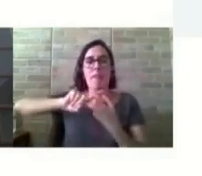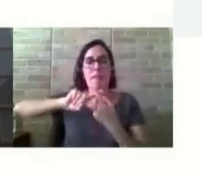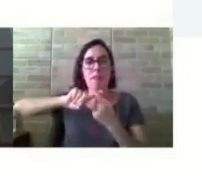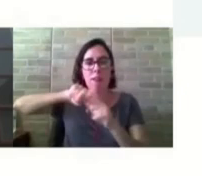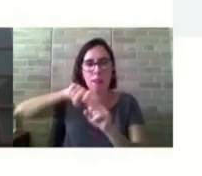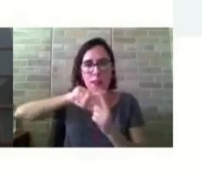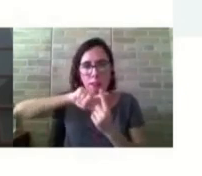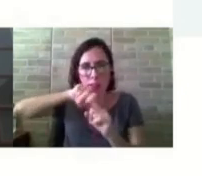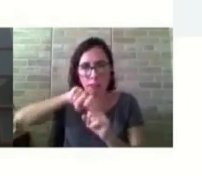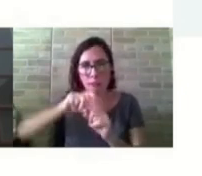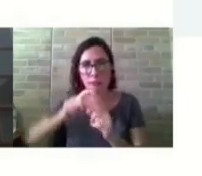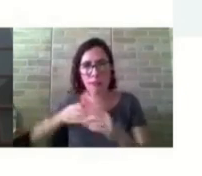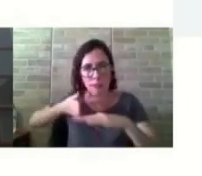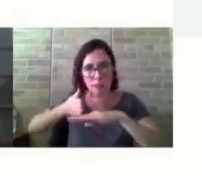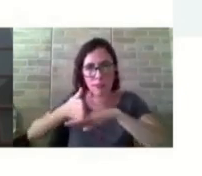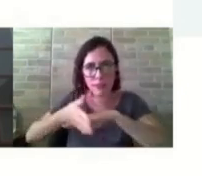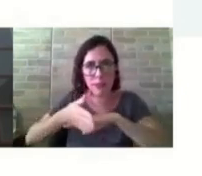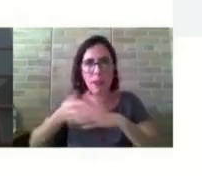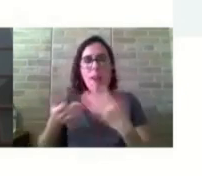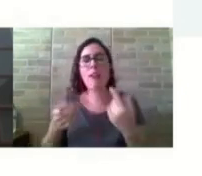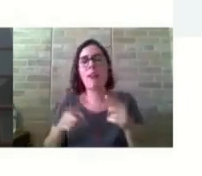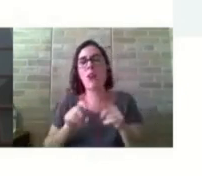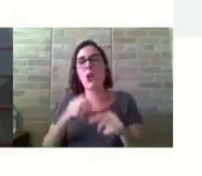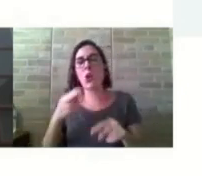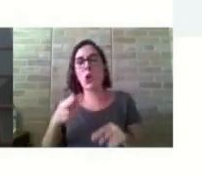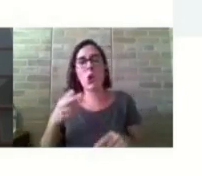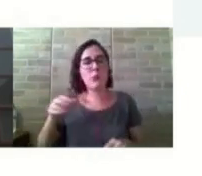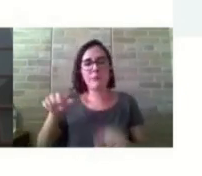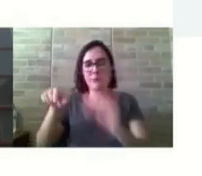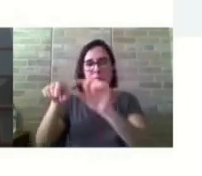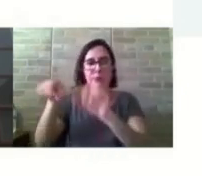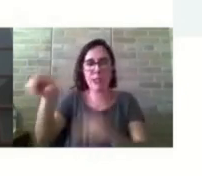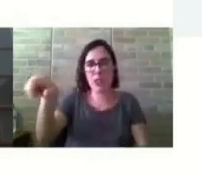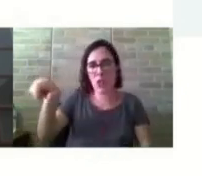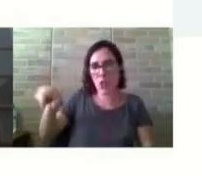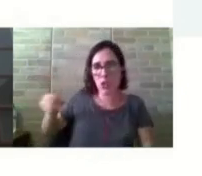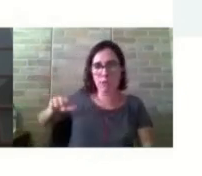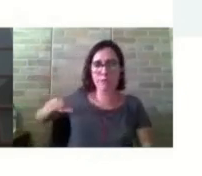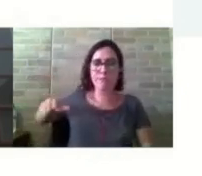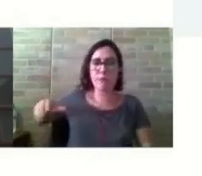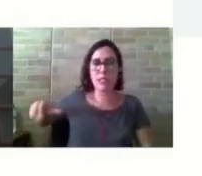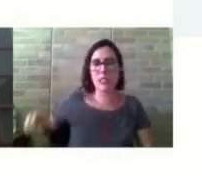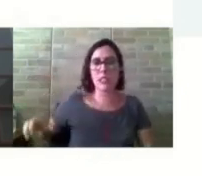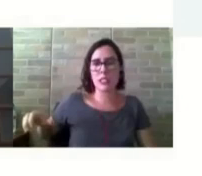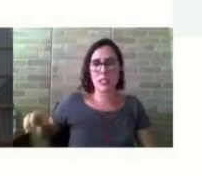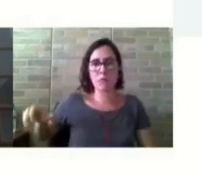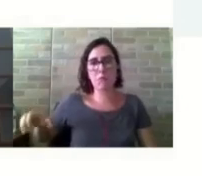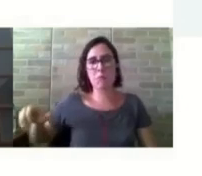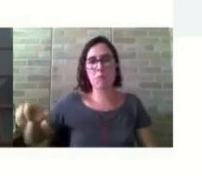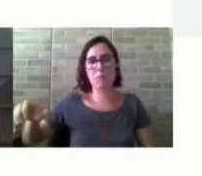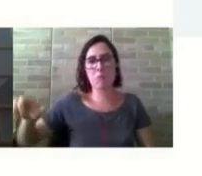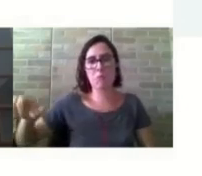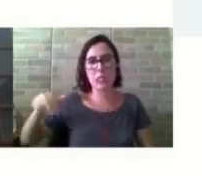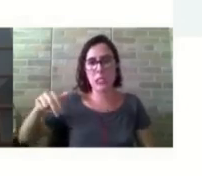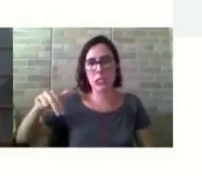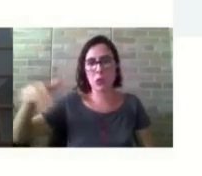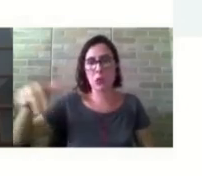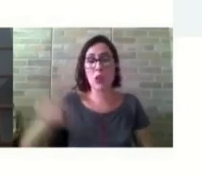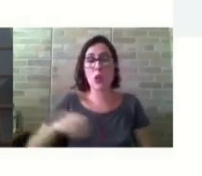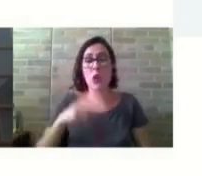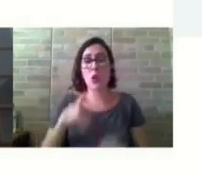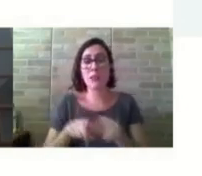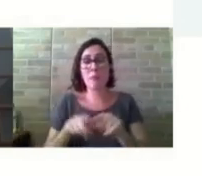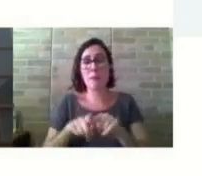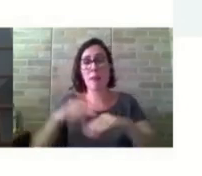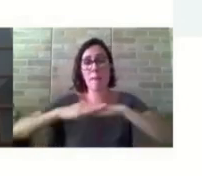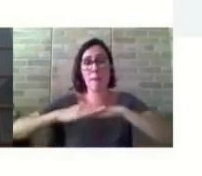inclinação adequada, não tinham corrimão, não tinha piso liso, né? Principalmente nos dias de chuva, o que poderia se tornar um local